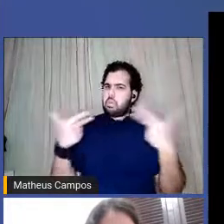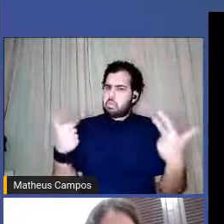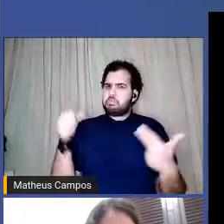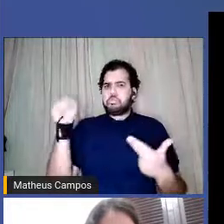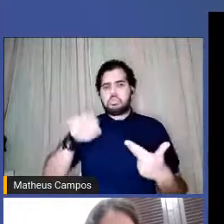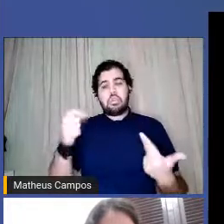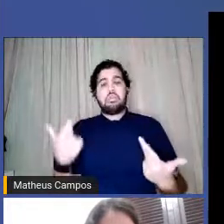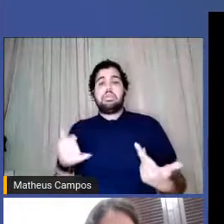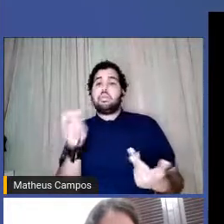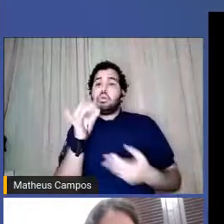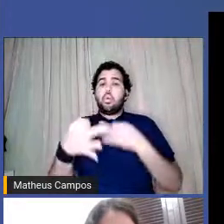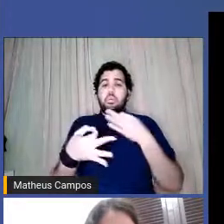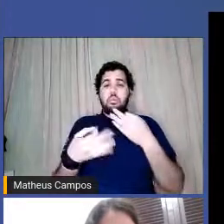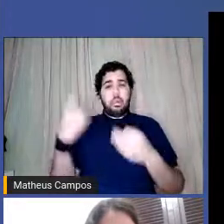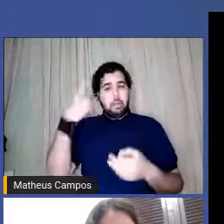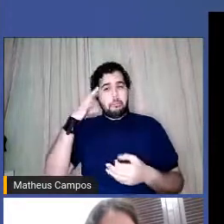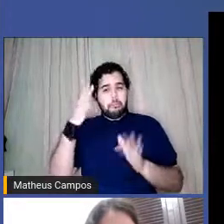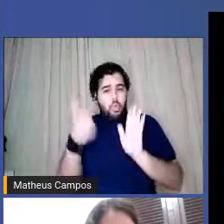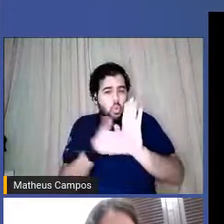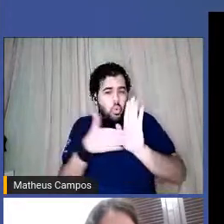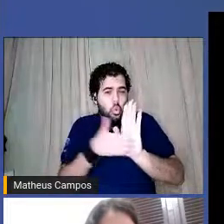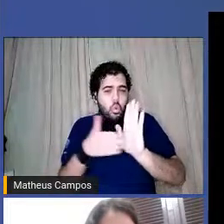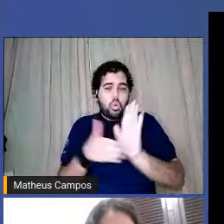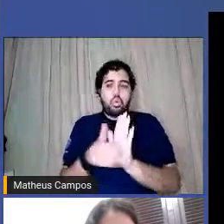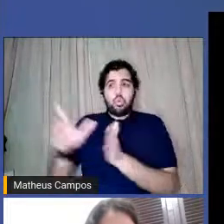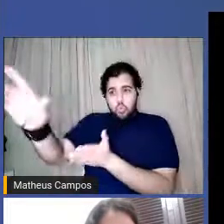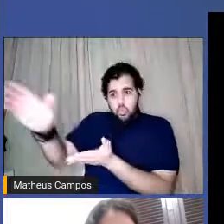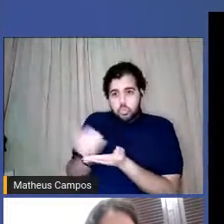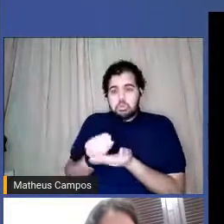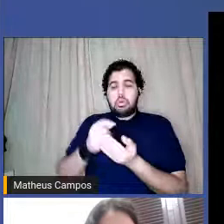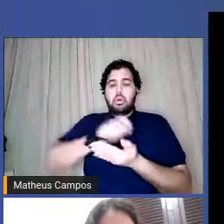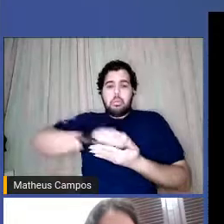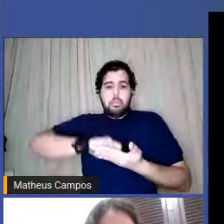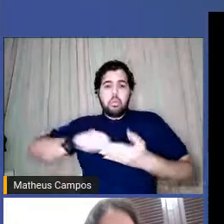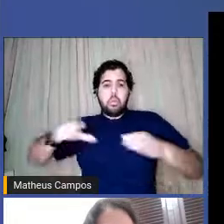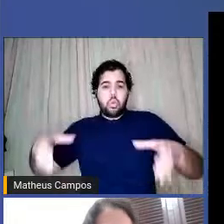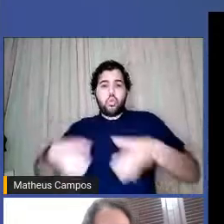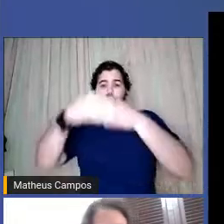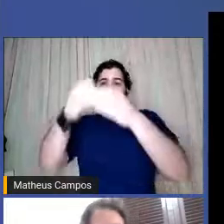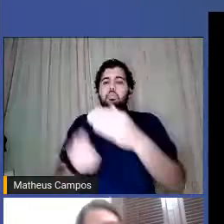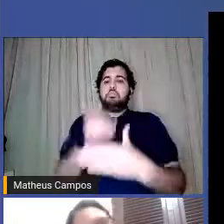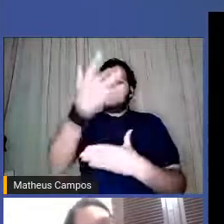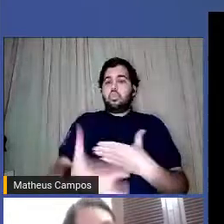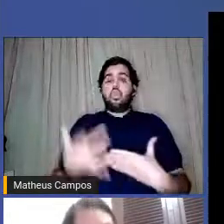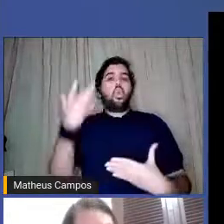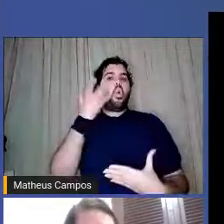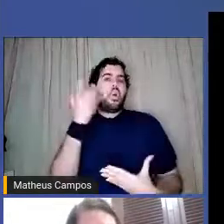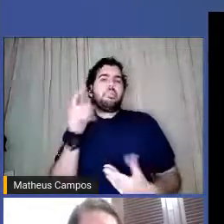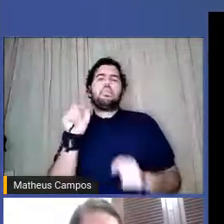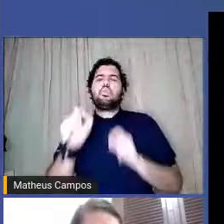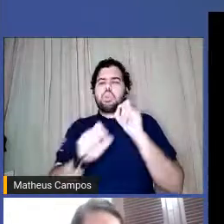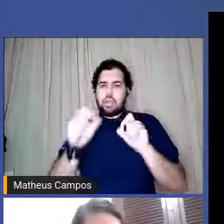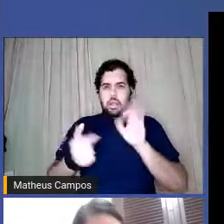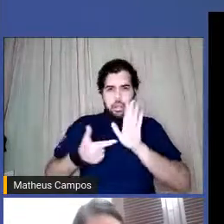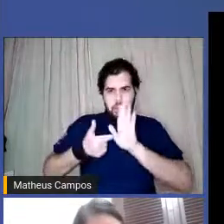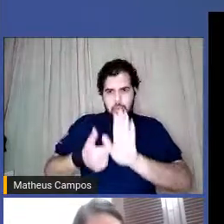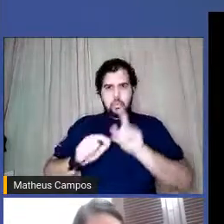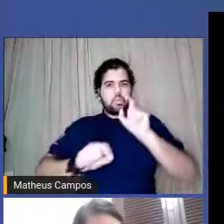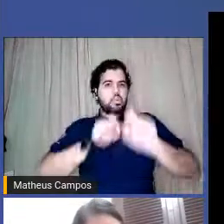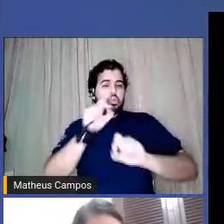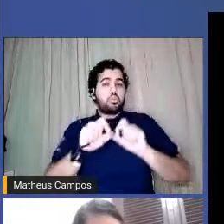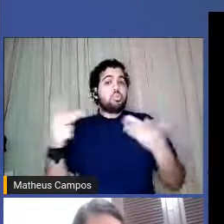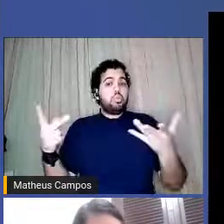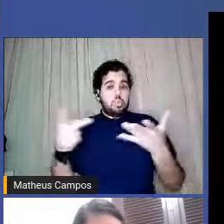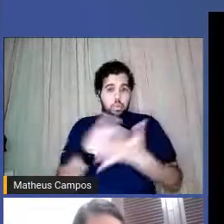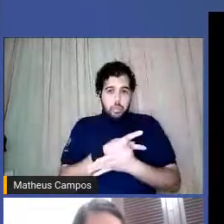ideia do projeto de trazer as escritas vulcânicas da cidade de Fortaleza é de mostrar um pouco, um pouco do que está rolando na